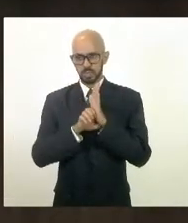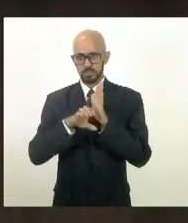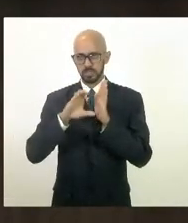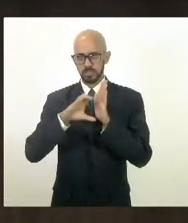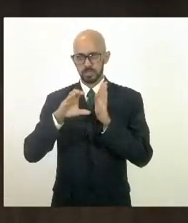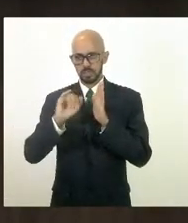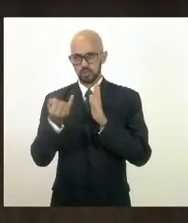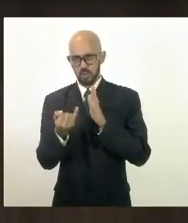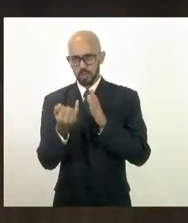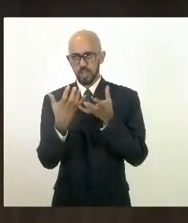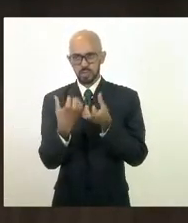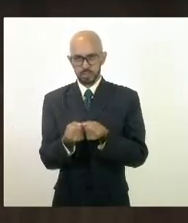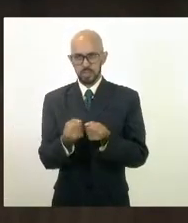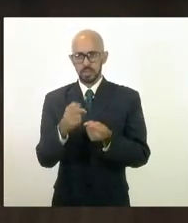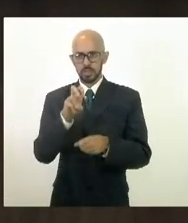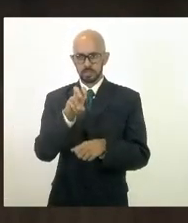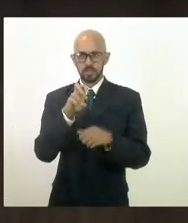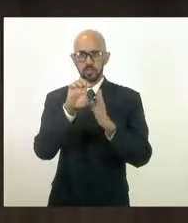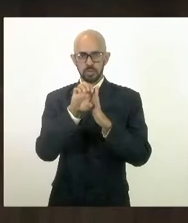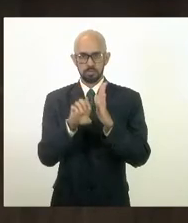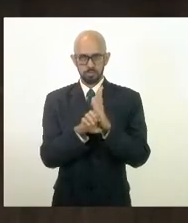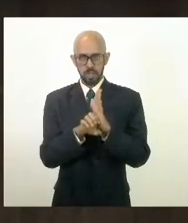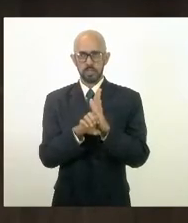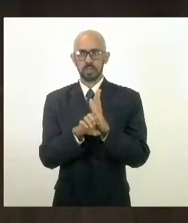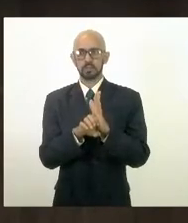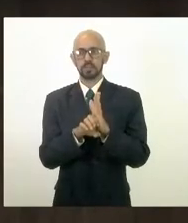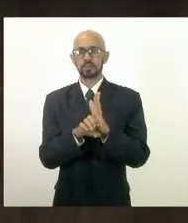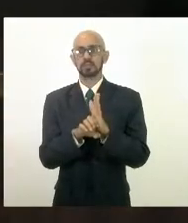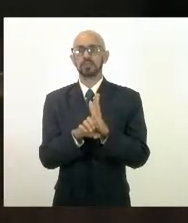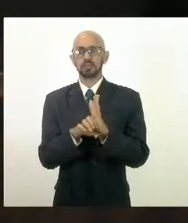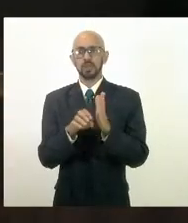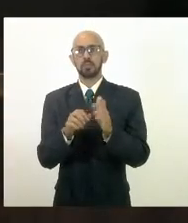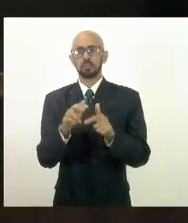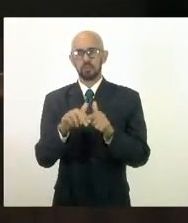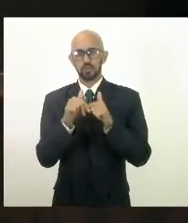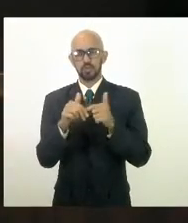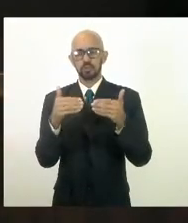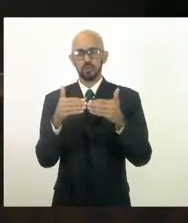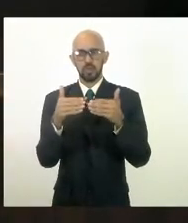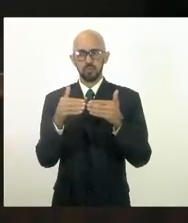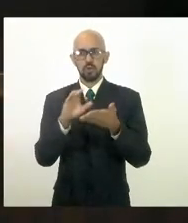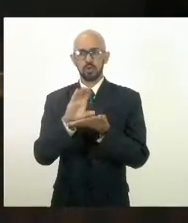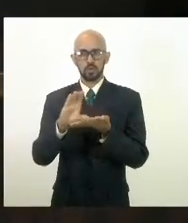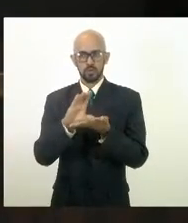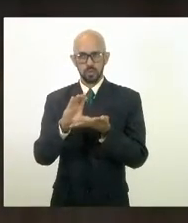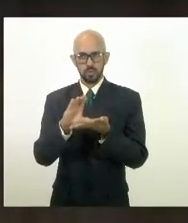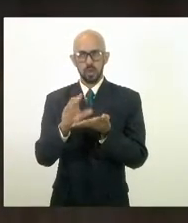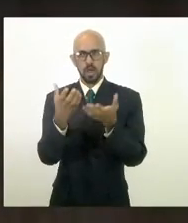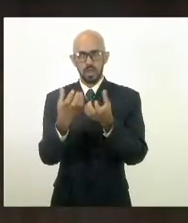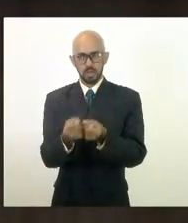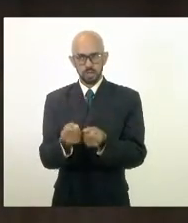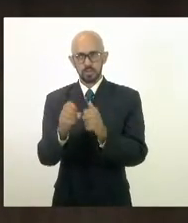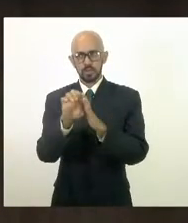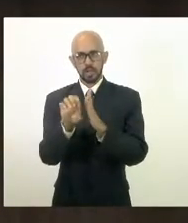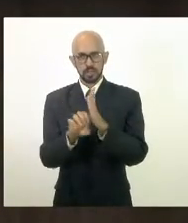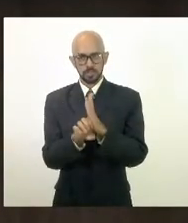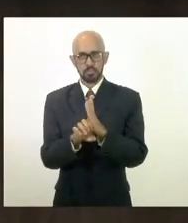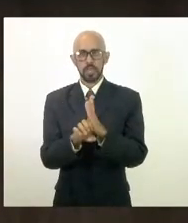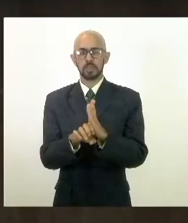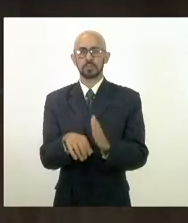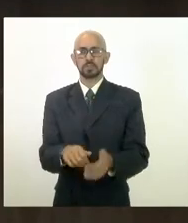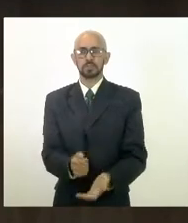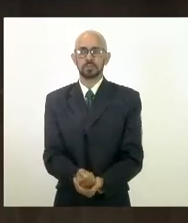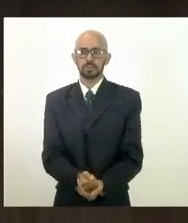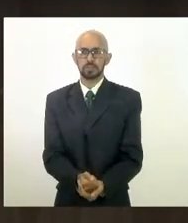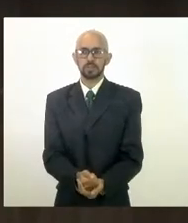as cinco emendas portanto parecer é pela constitucionalidade com emendas acolhendo as emendas que foram apresentadas por isso